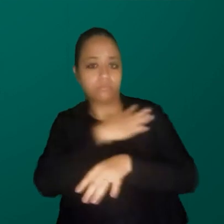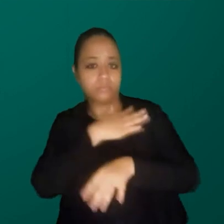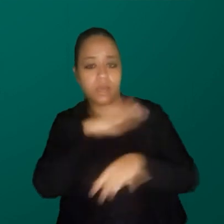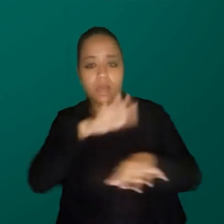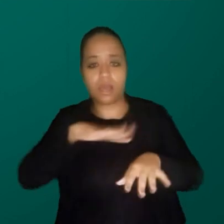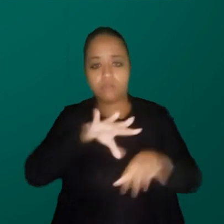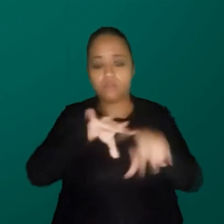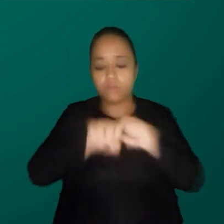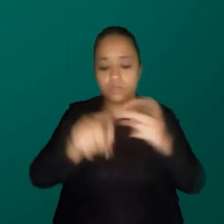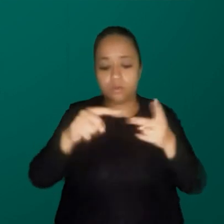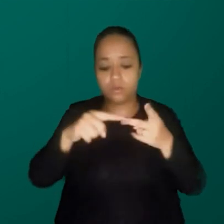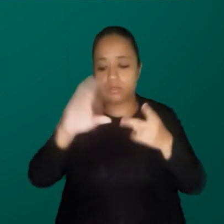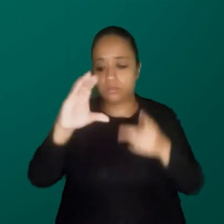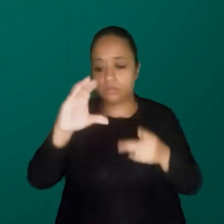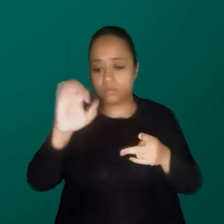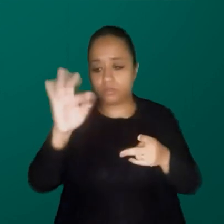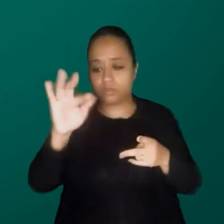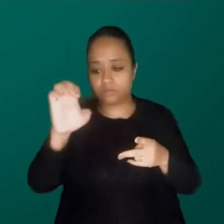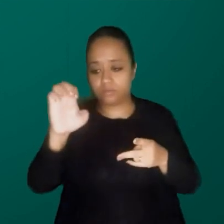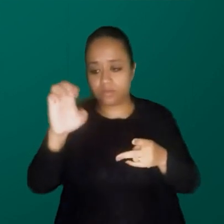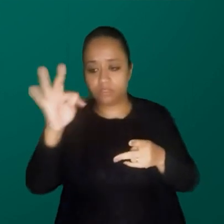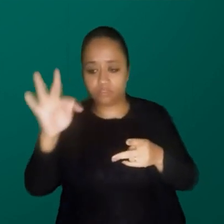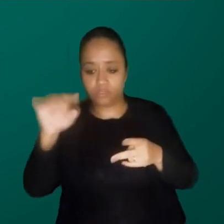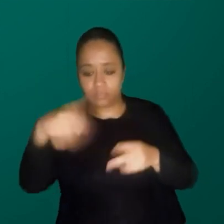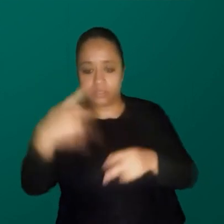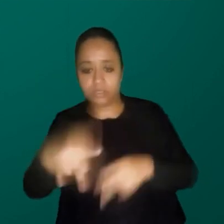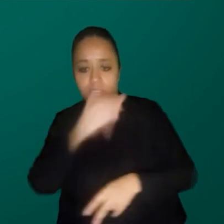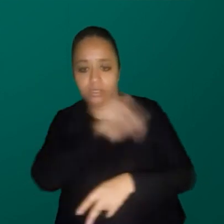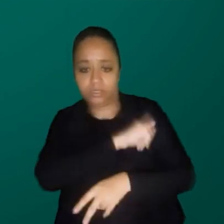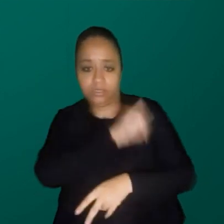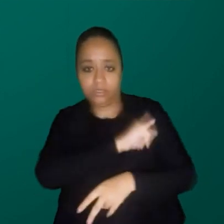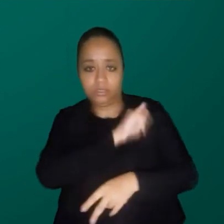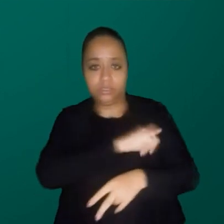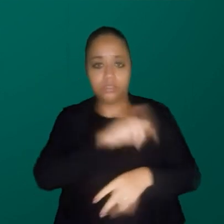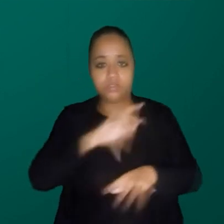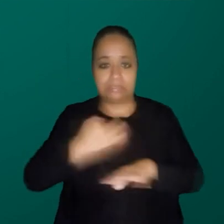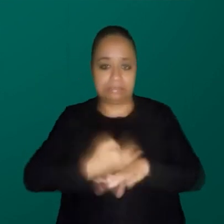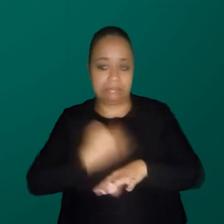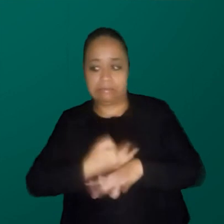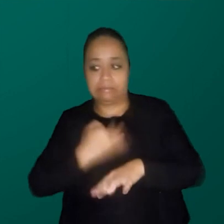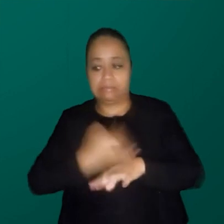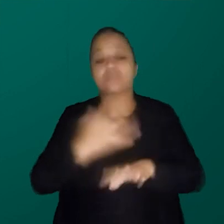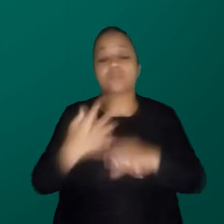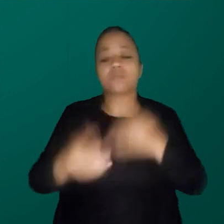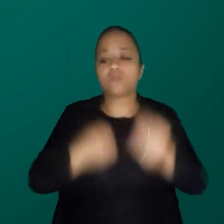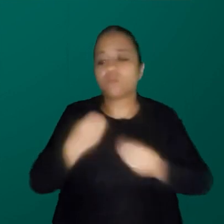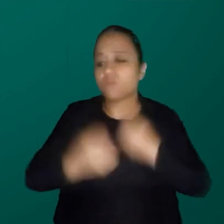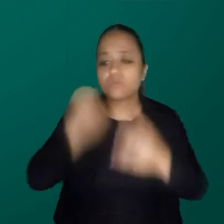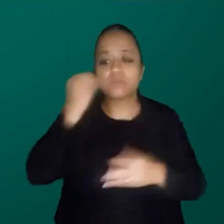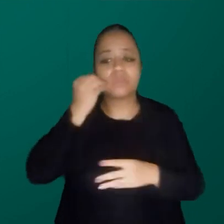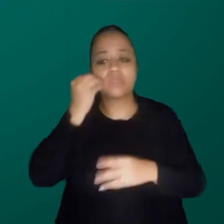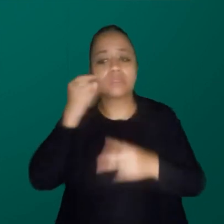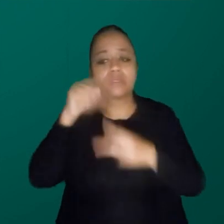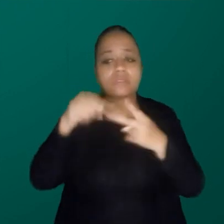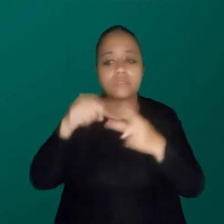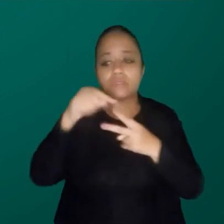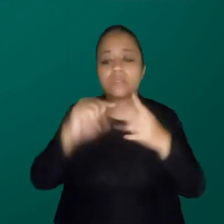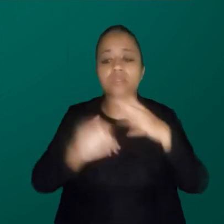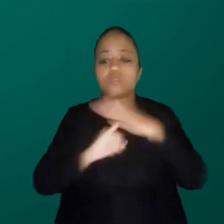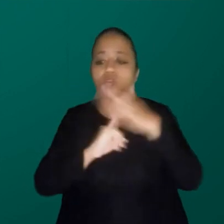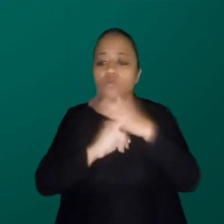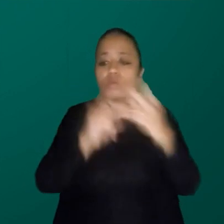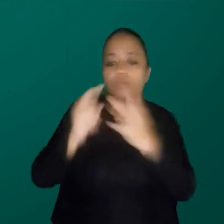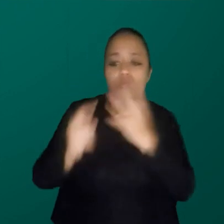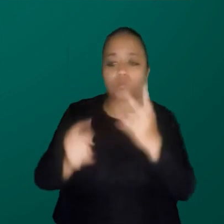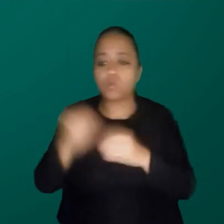e o Cefete, especialmente no Rio de Janeiro, é a pura resistência. Então, como é que foi para você essa diferença?